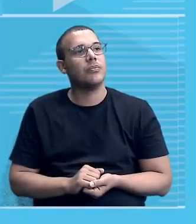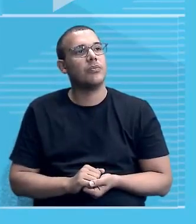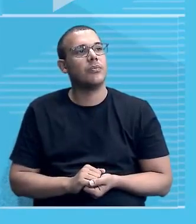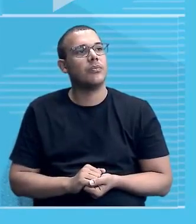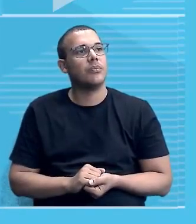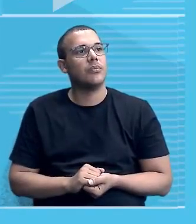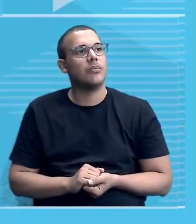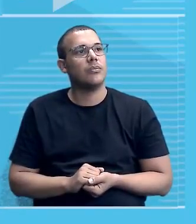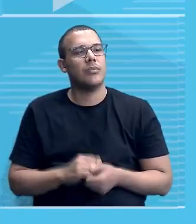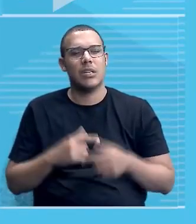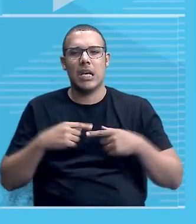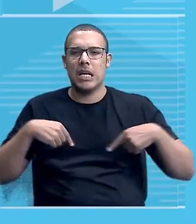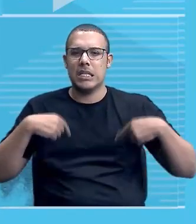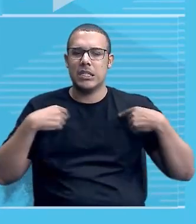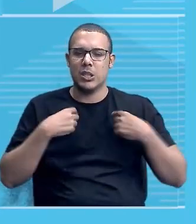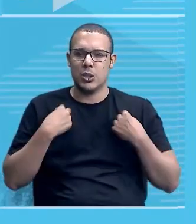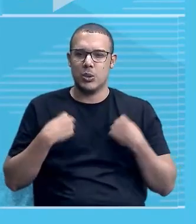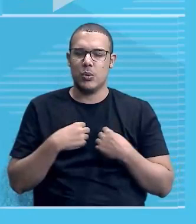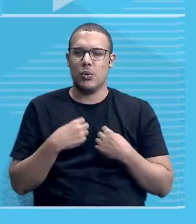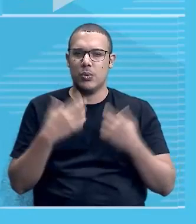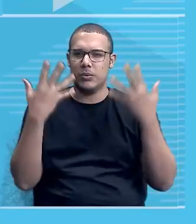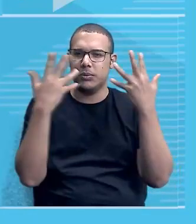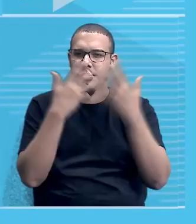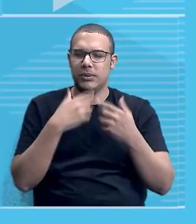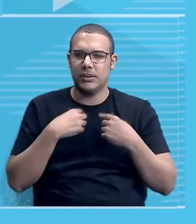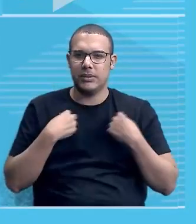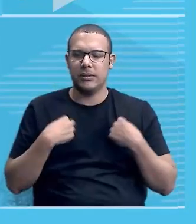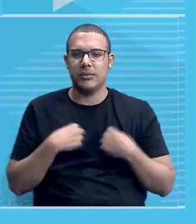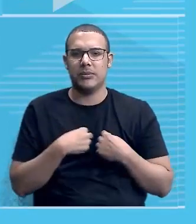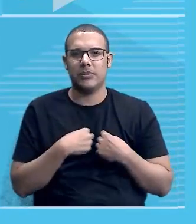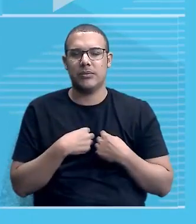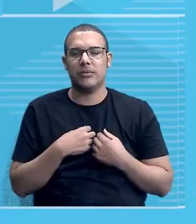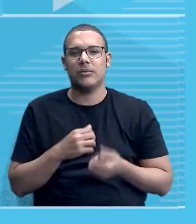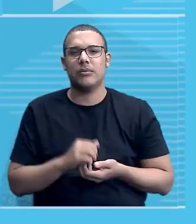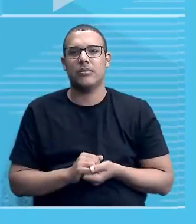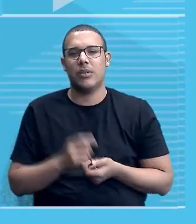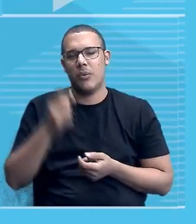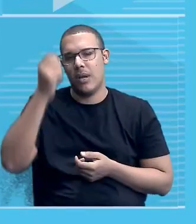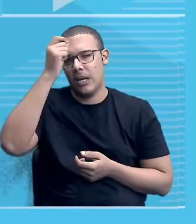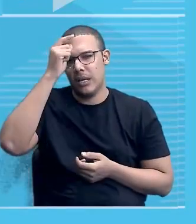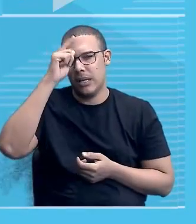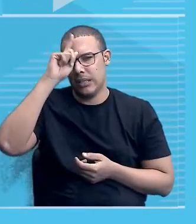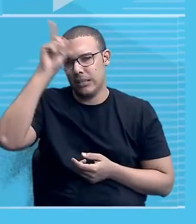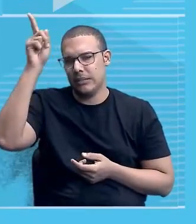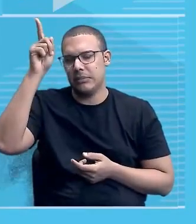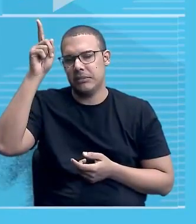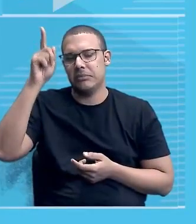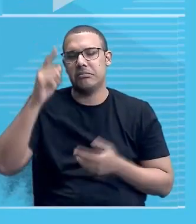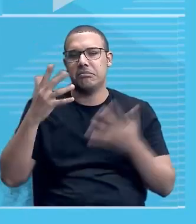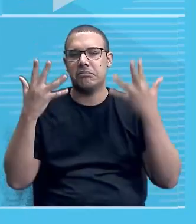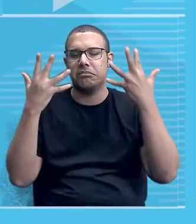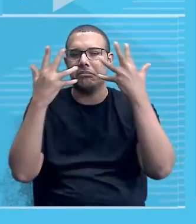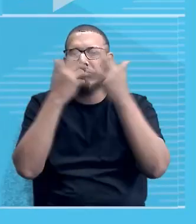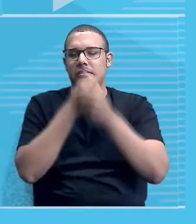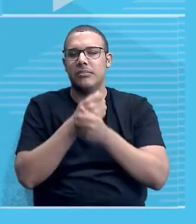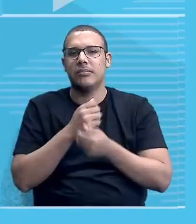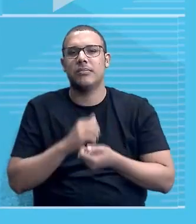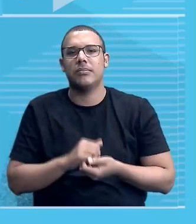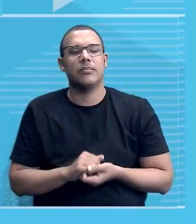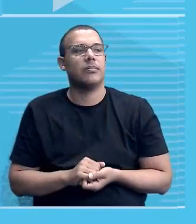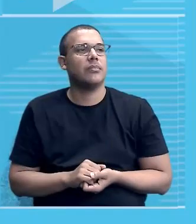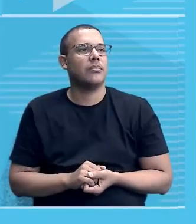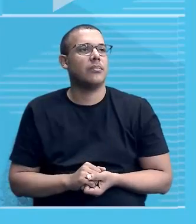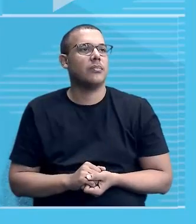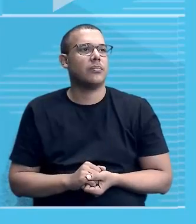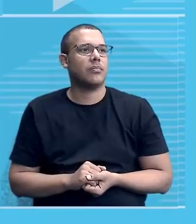coloridas, esses colares que eles usam, homens e mulheres, de uma criatividade, algo bacana demais, legal. E passou